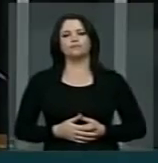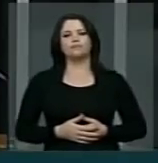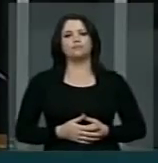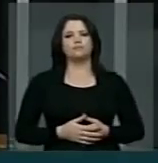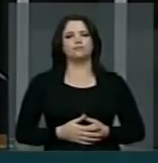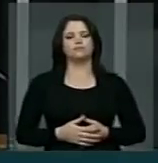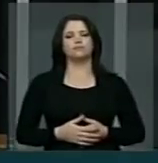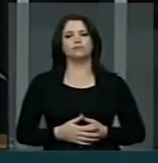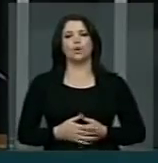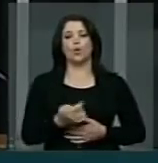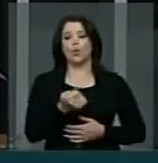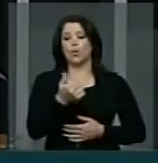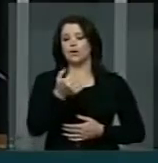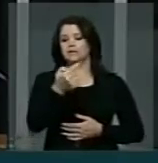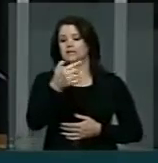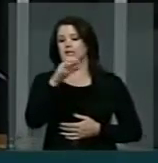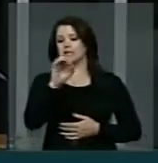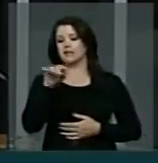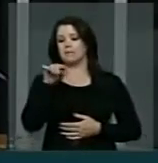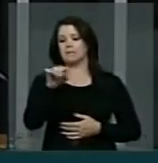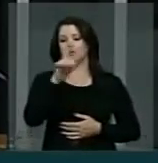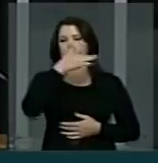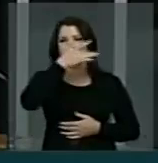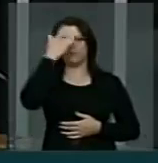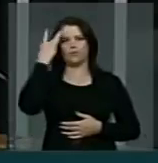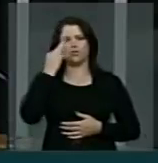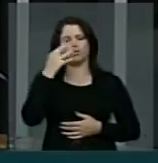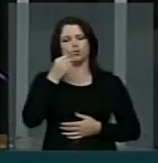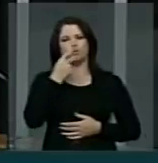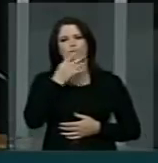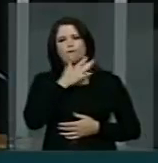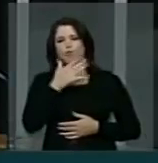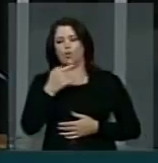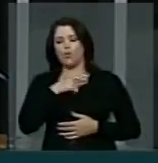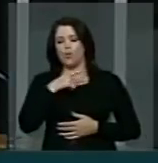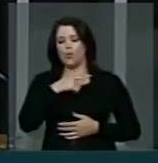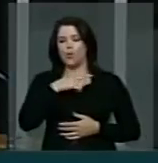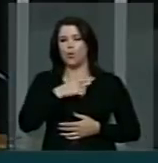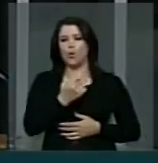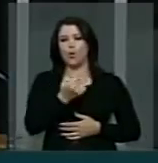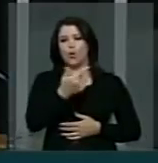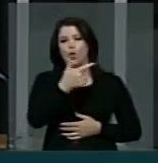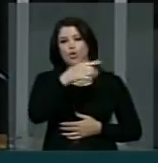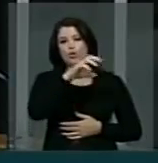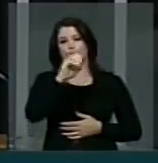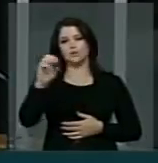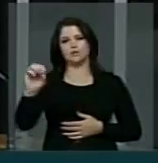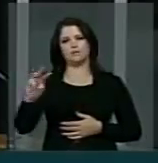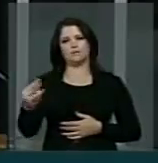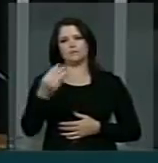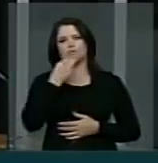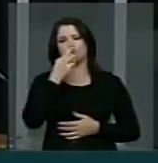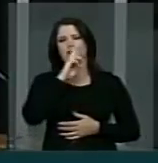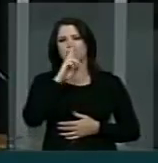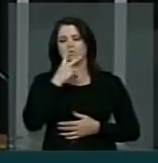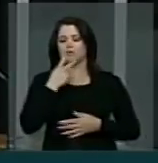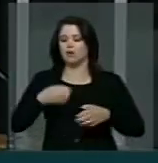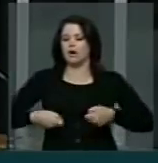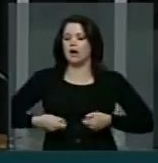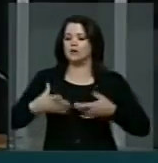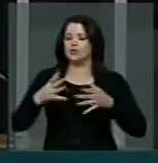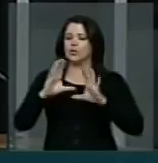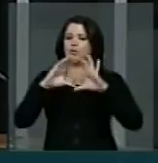de quase 70 mil pessoas, perto de 200 milhões de reais, então o se gastou nesse